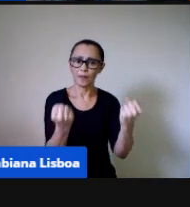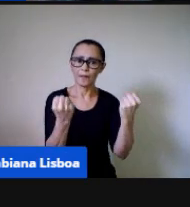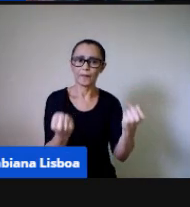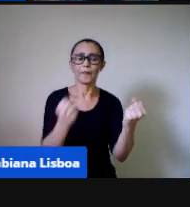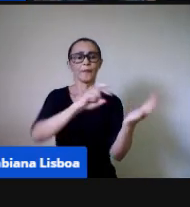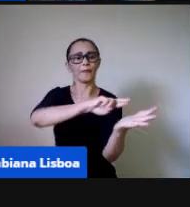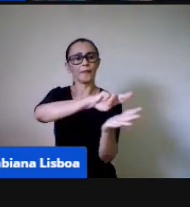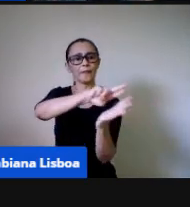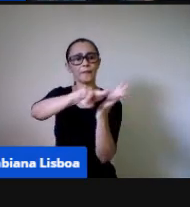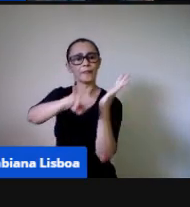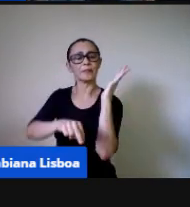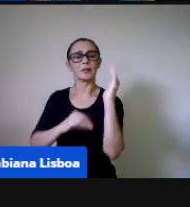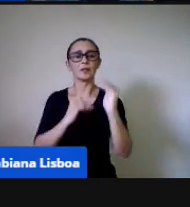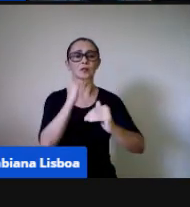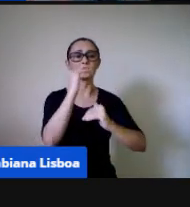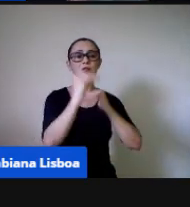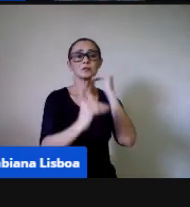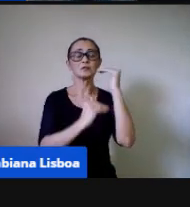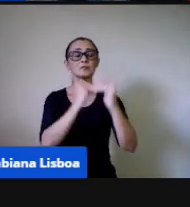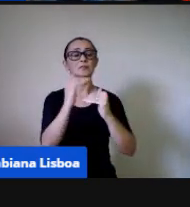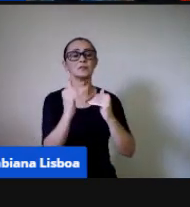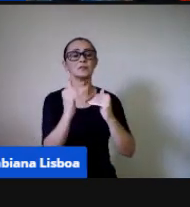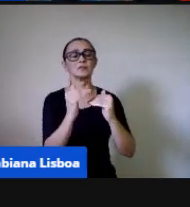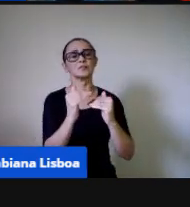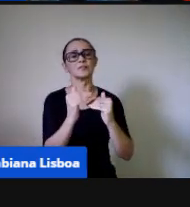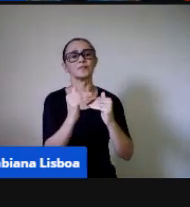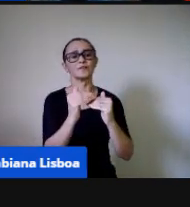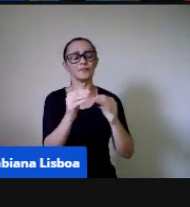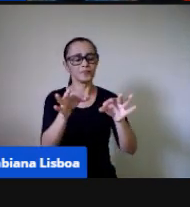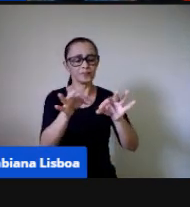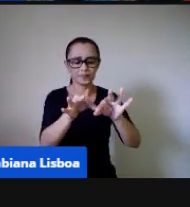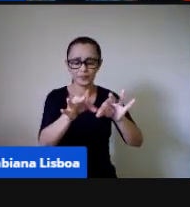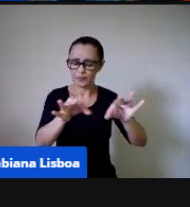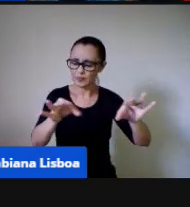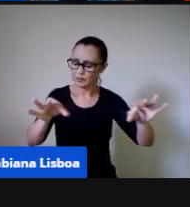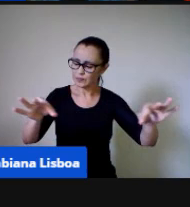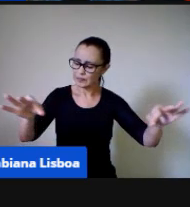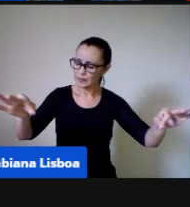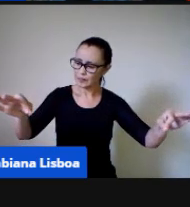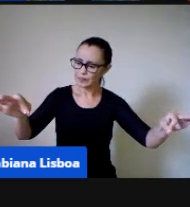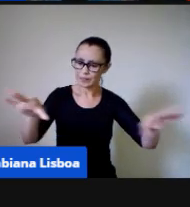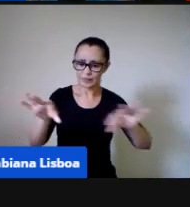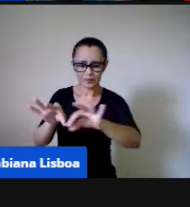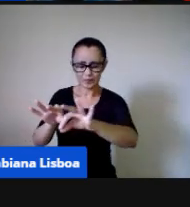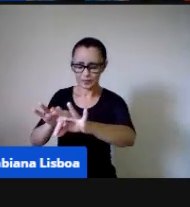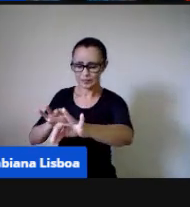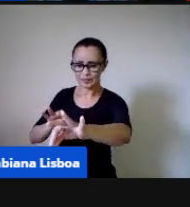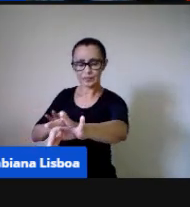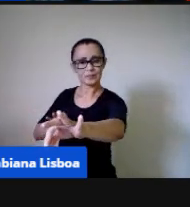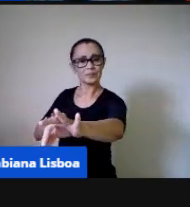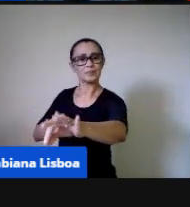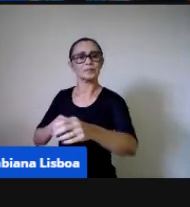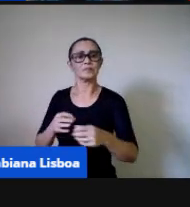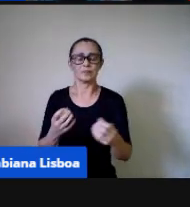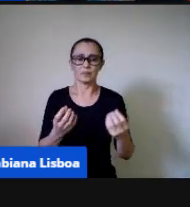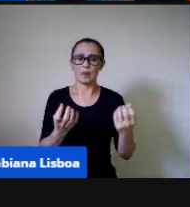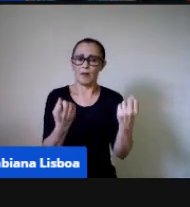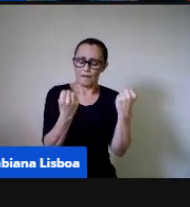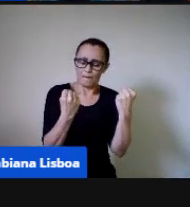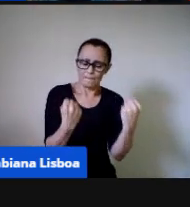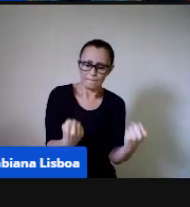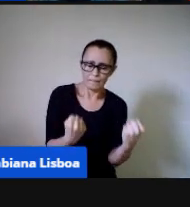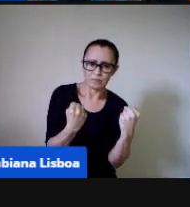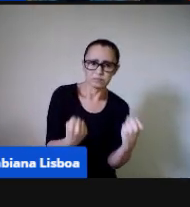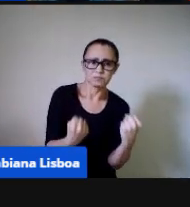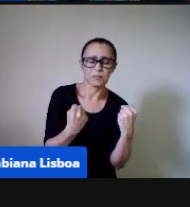desenvolvimento do ato de medir, considerando as diferentes grandezas, né, de massa, de